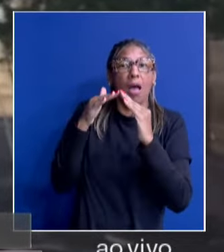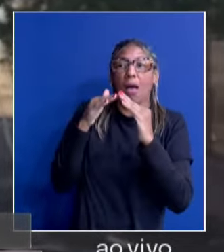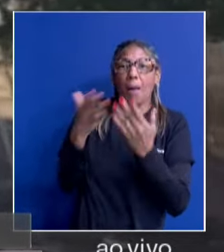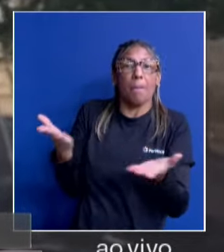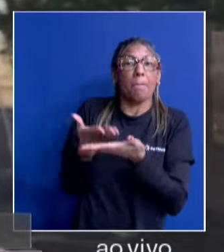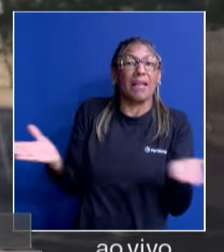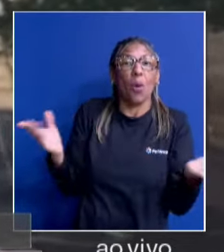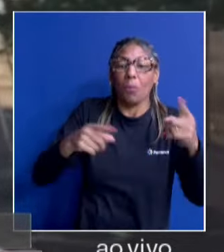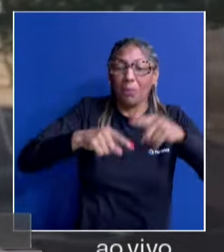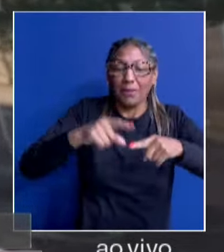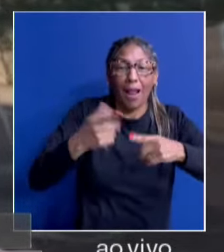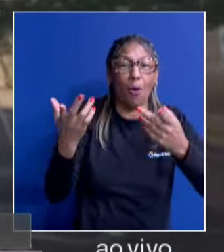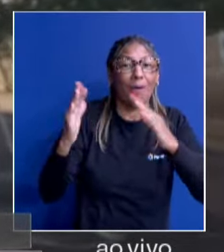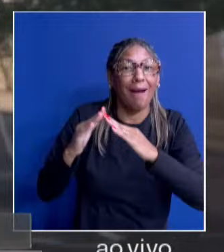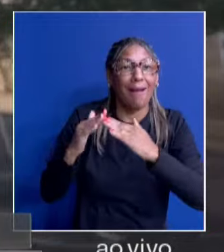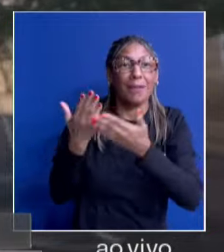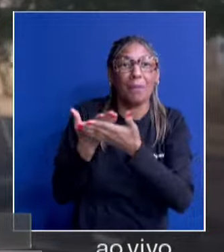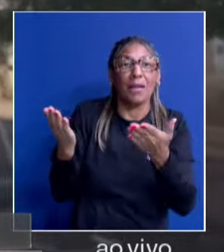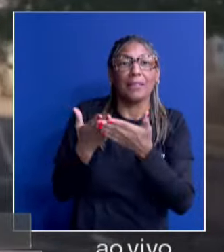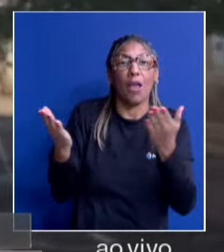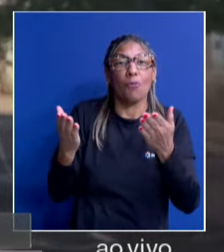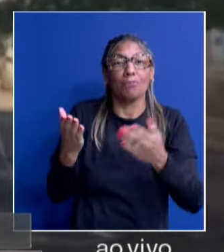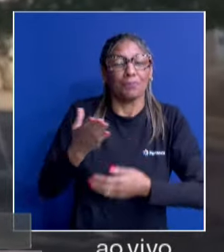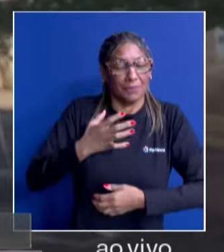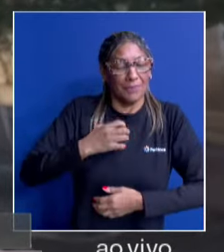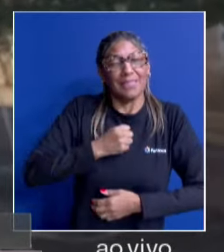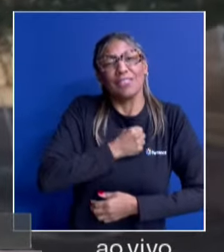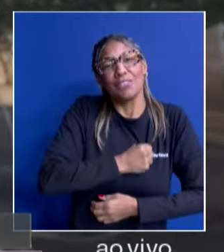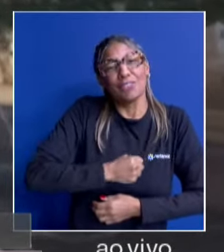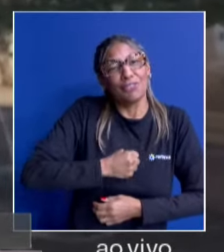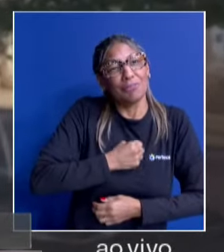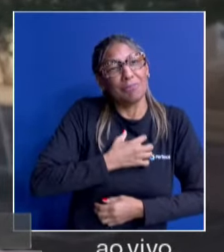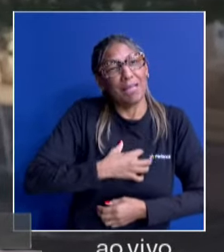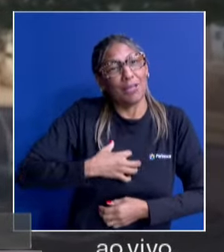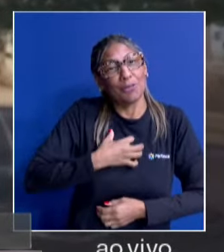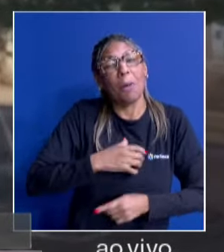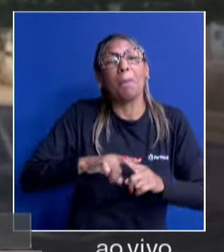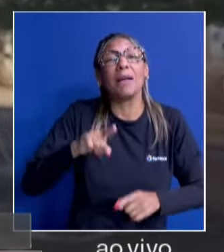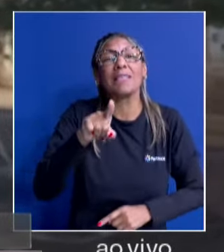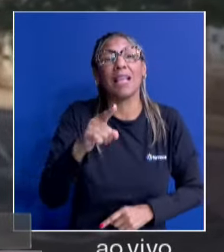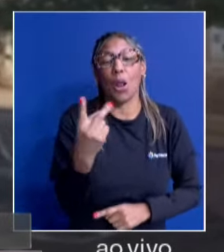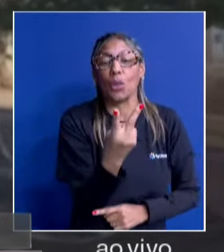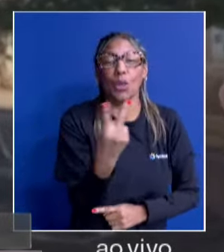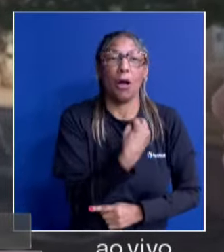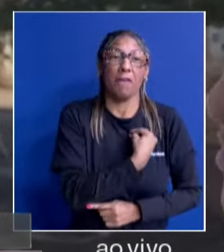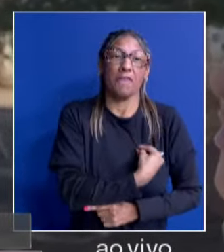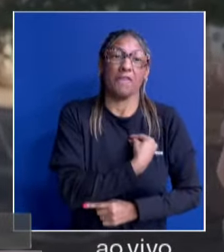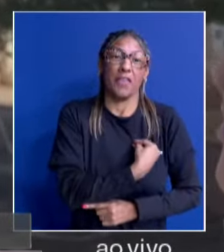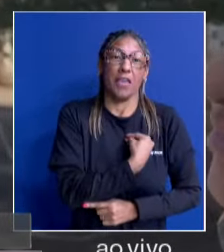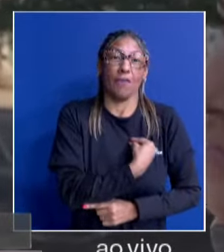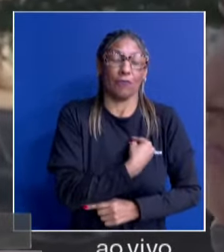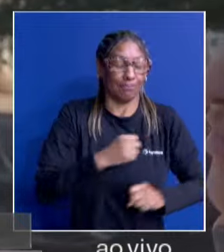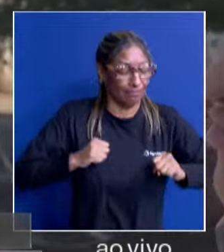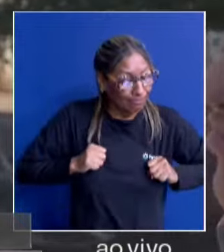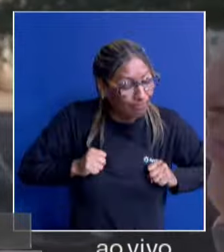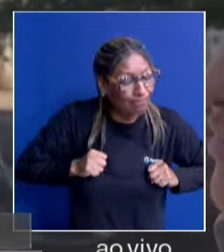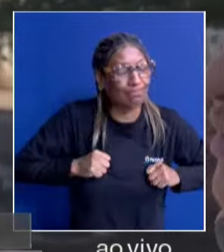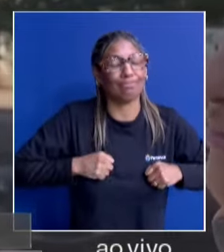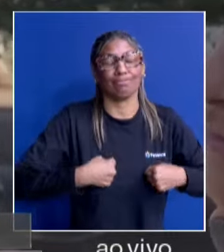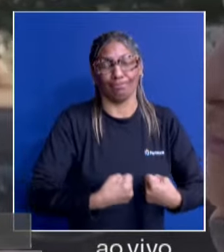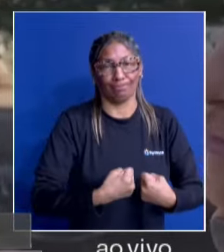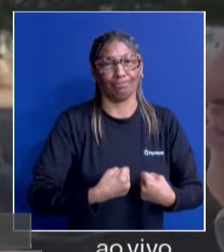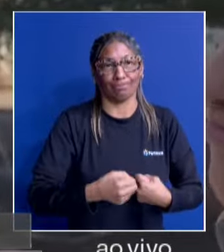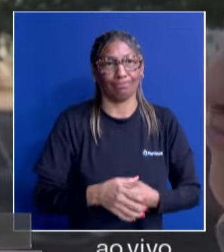materiais, bens materiais, sentimentais, mas estão vivos aí, ó, os dois. E vão sair fortalecidos, vão sair